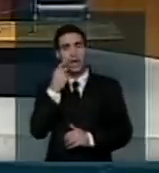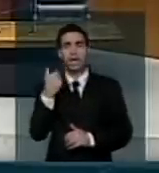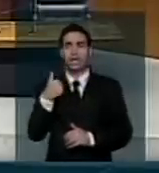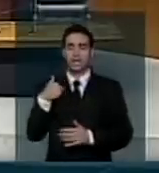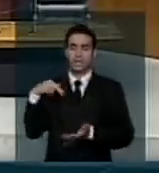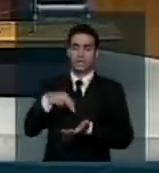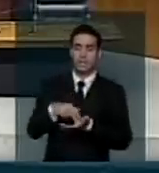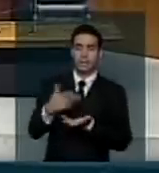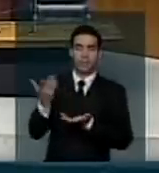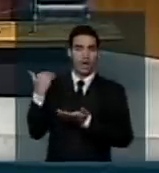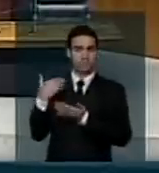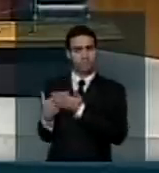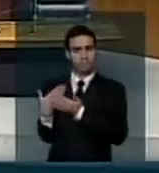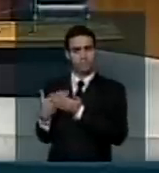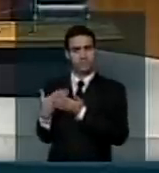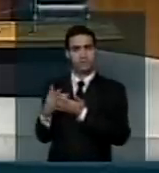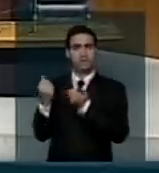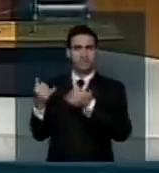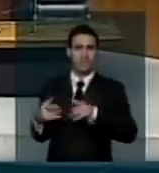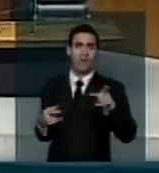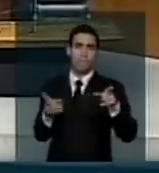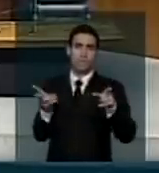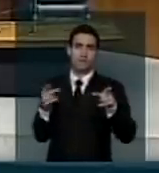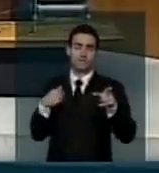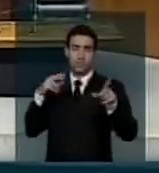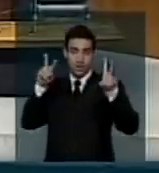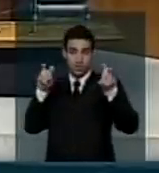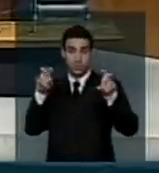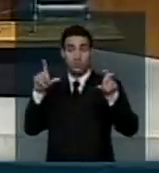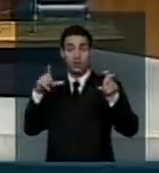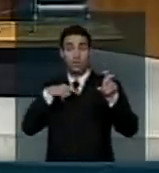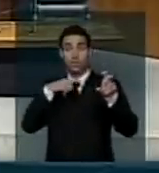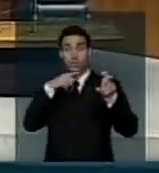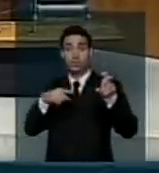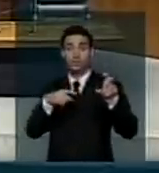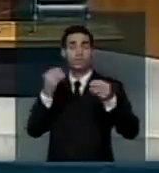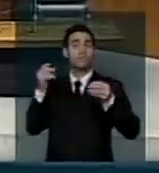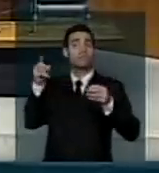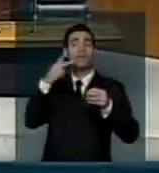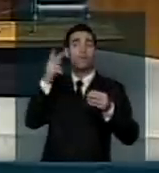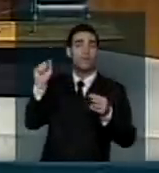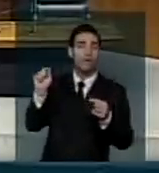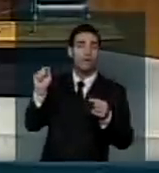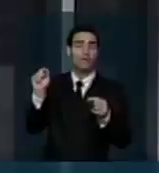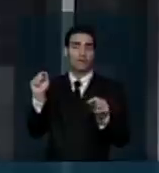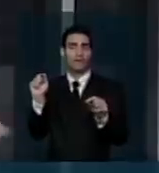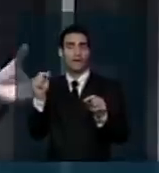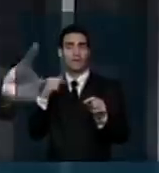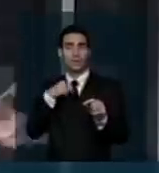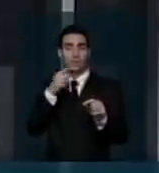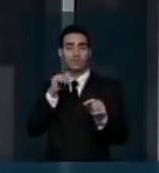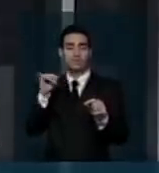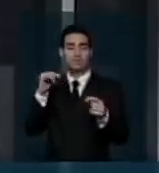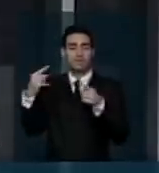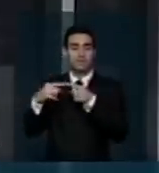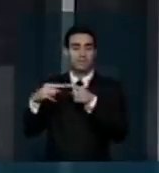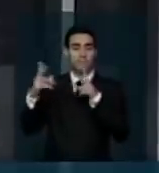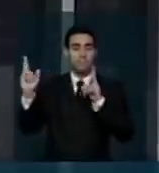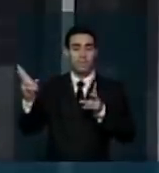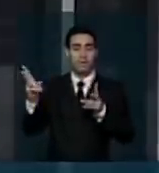preparado para falar justamente sobre esse assunto e tinha dúvidas da fala de V. Exª se ia